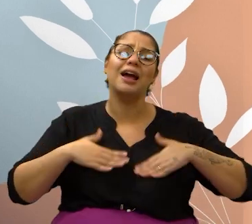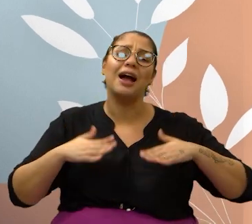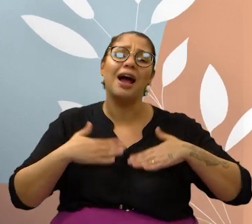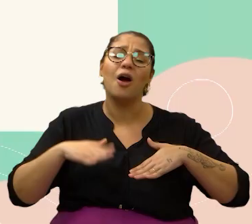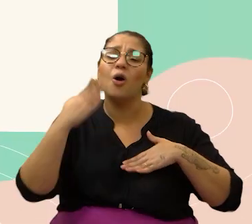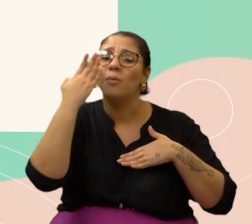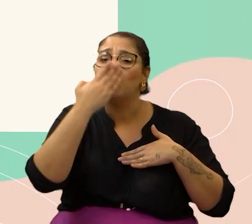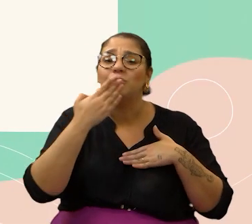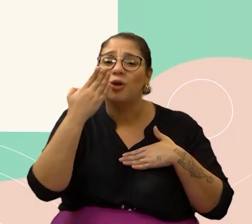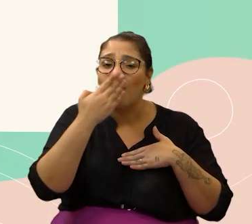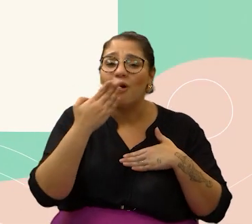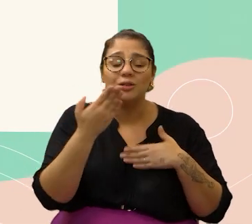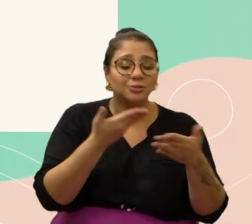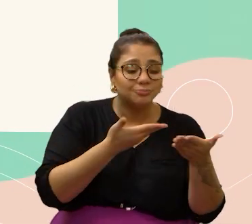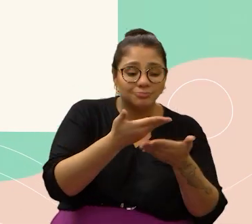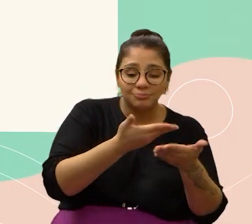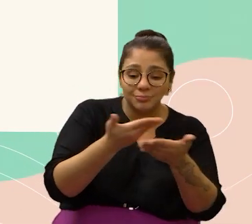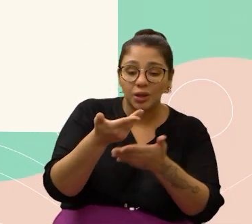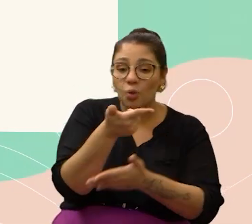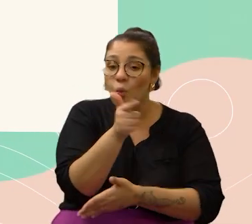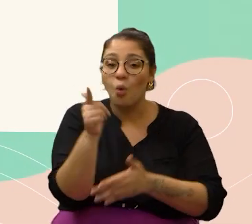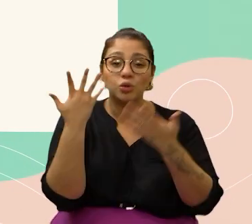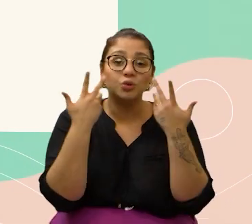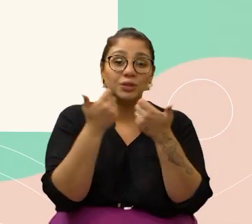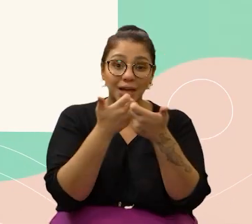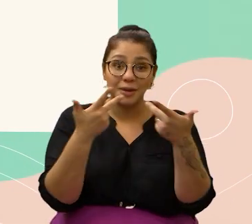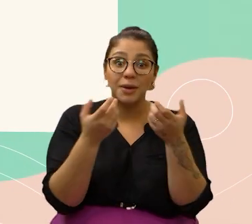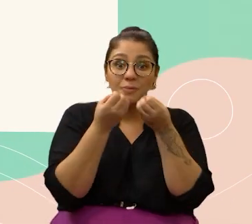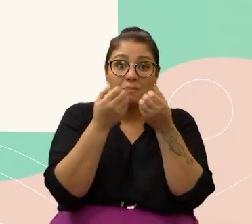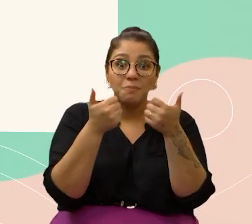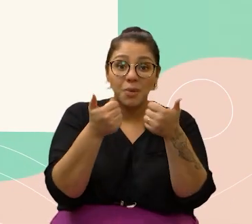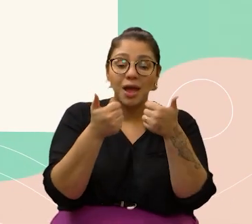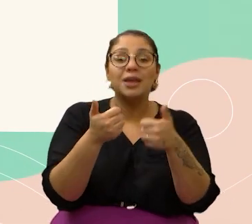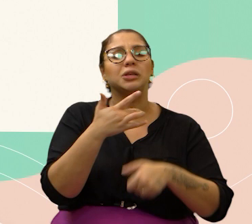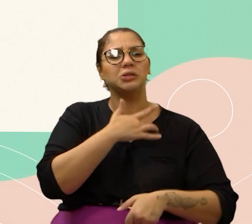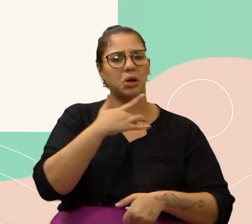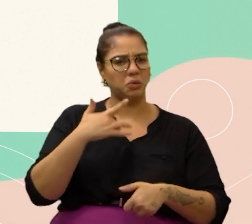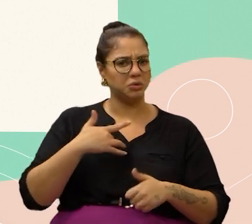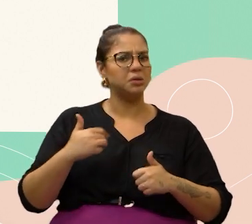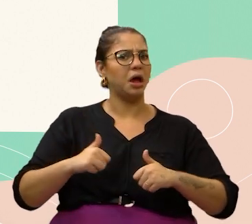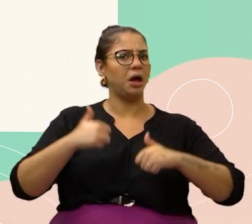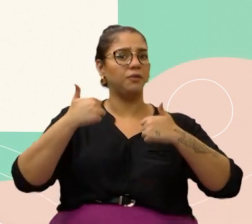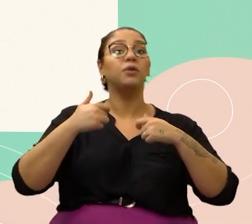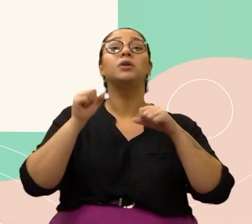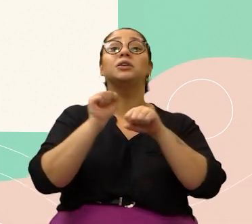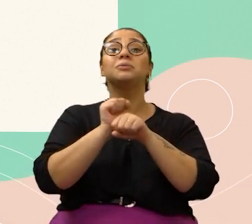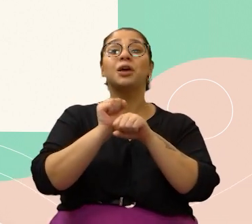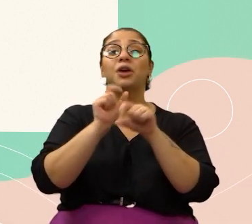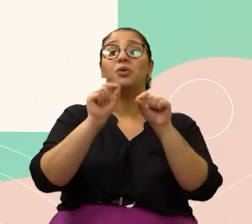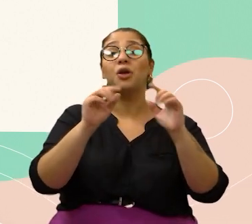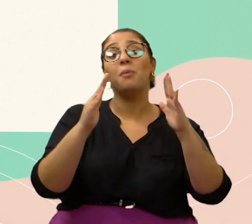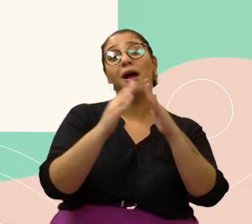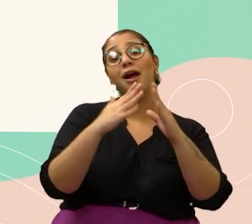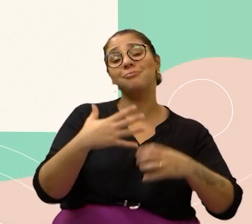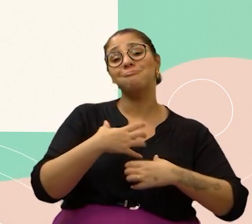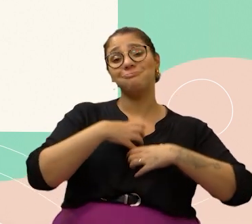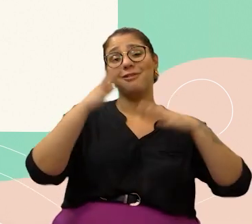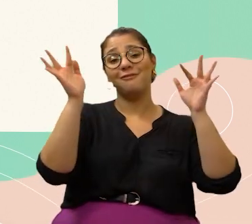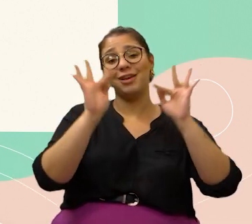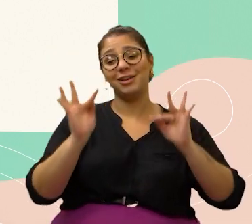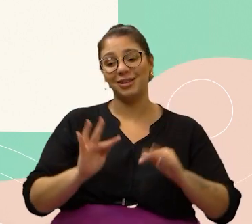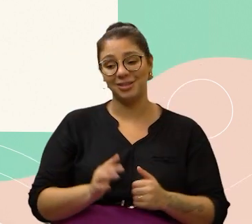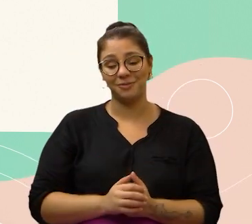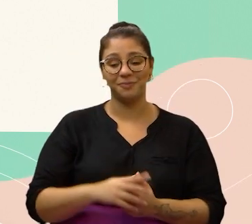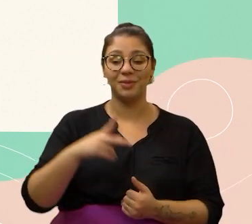Boa Vista. Lá você vai encontrar o Léo, um cão adulto de porte pequeno. Ele é bastante calmo e